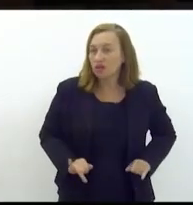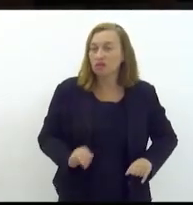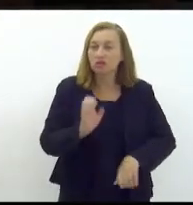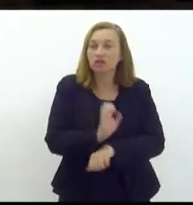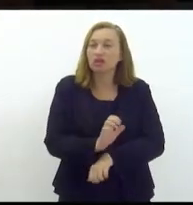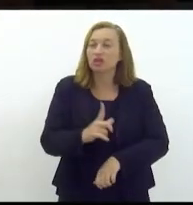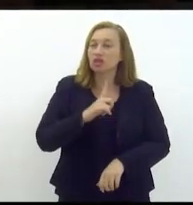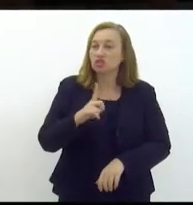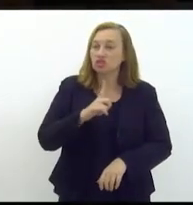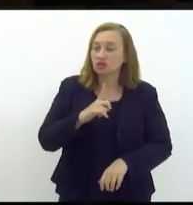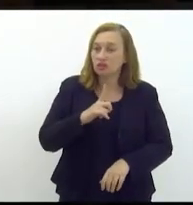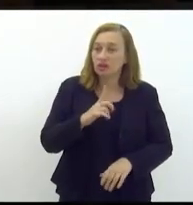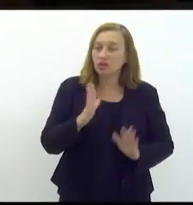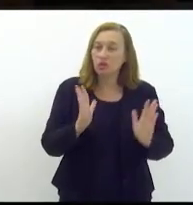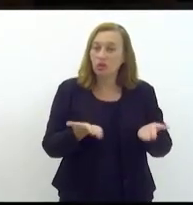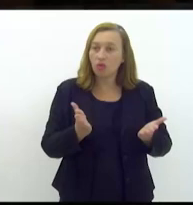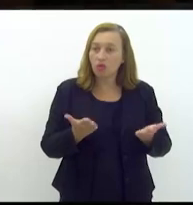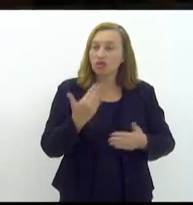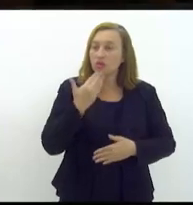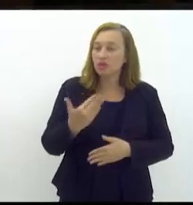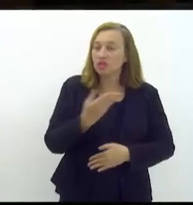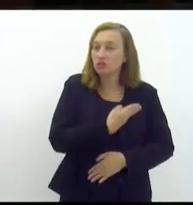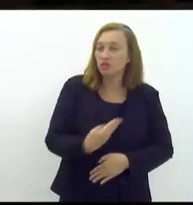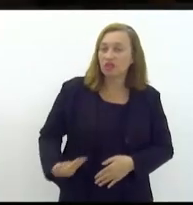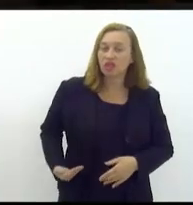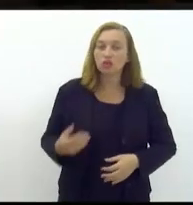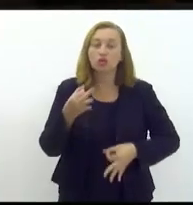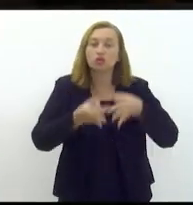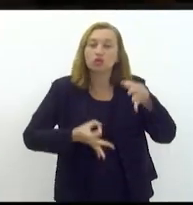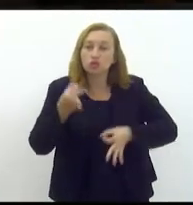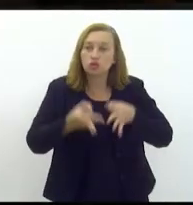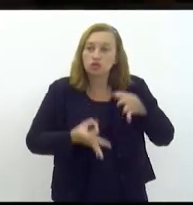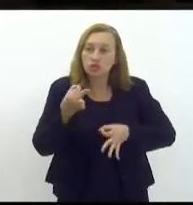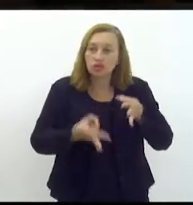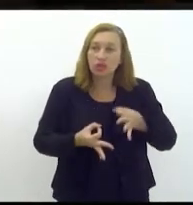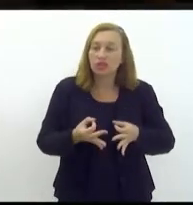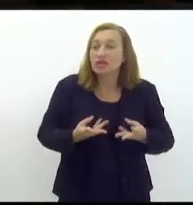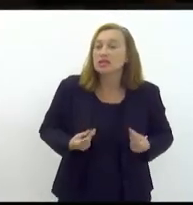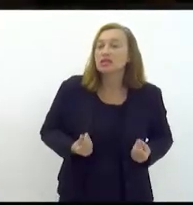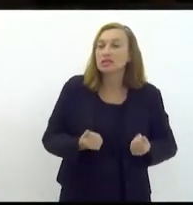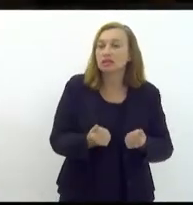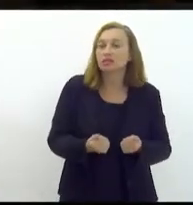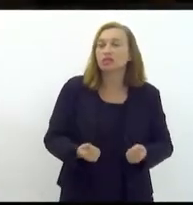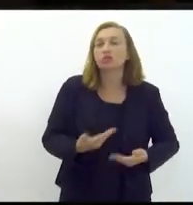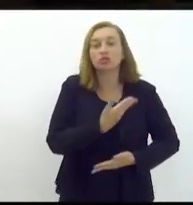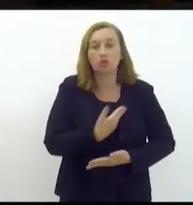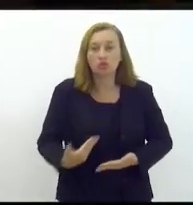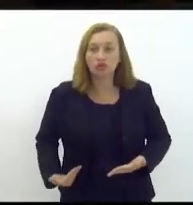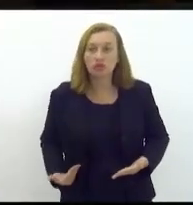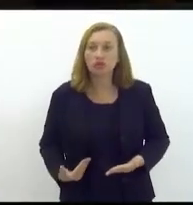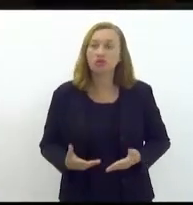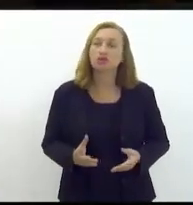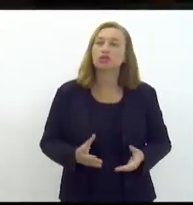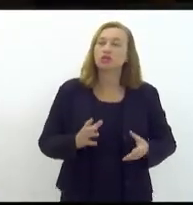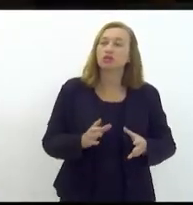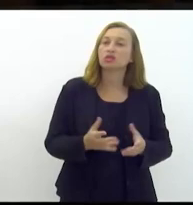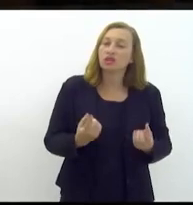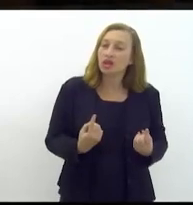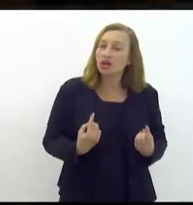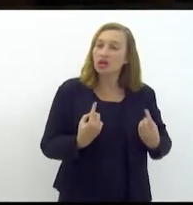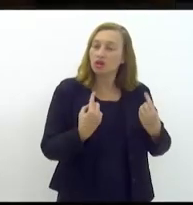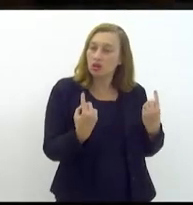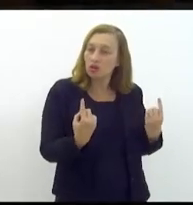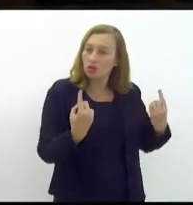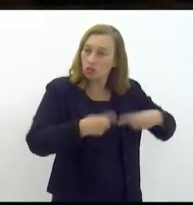porta do governador hoje pedido por justiça pedindo por sensibilidade desse governador que aposta na lógica do confronto